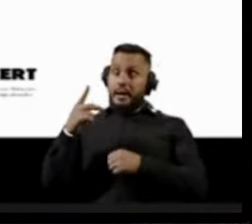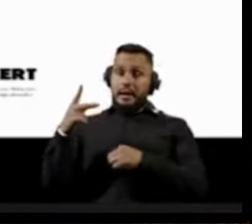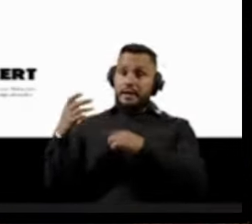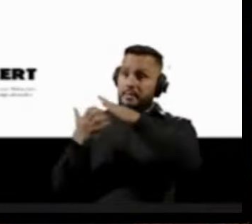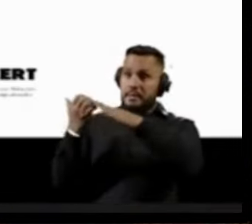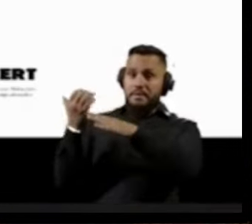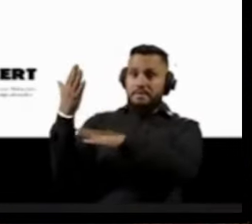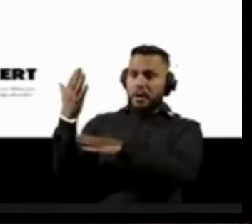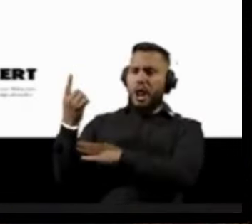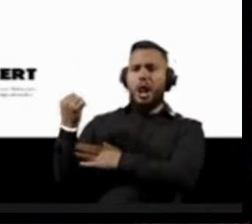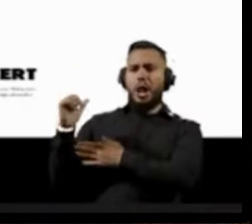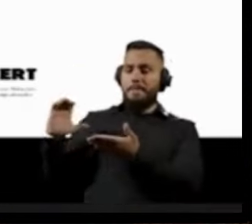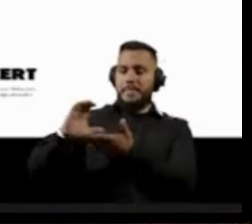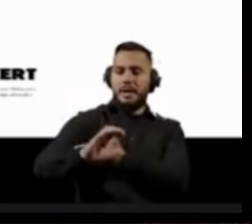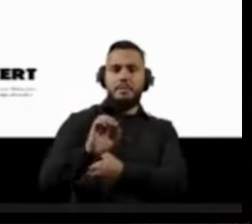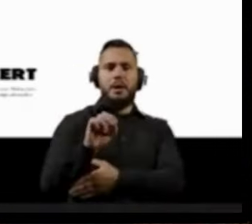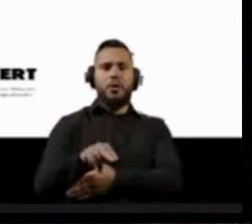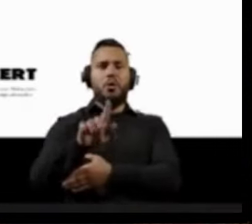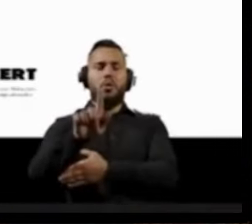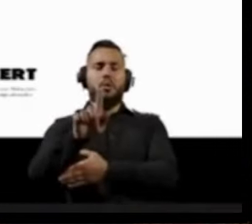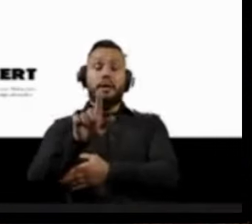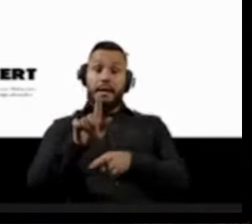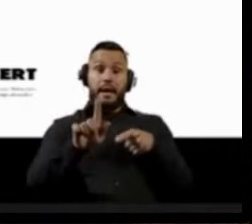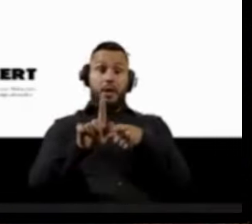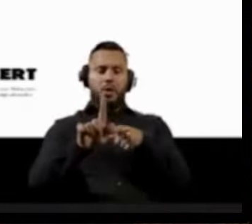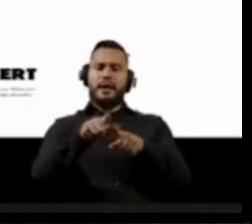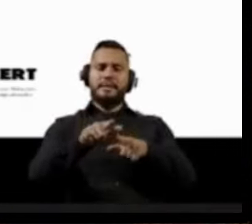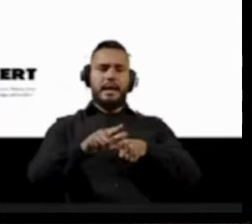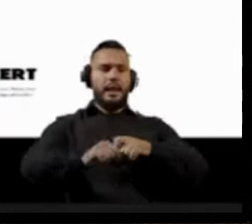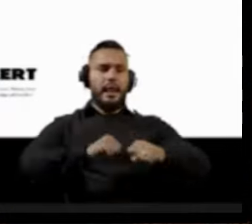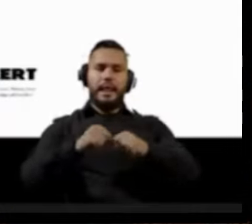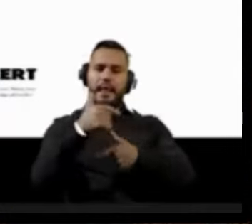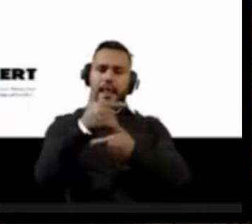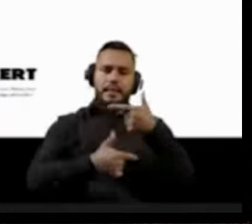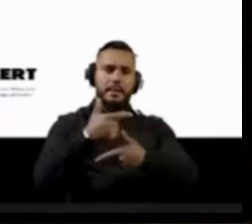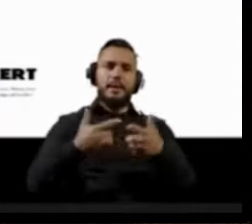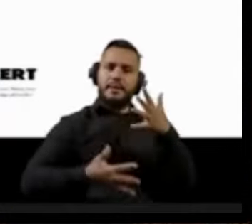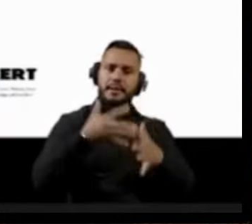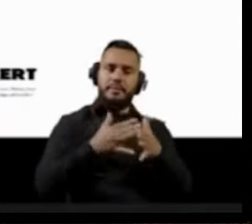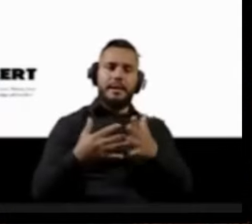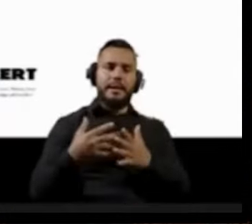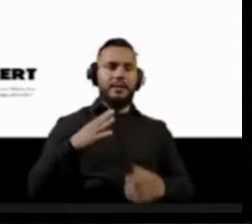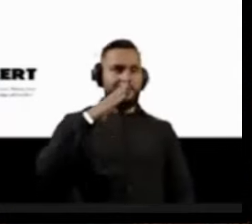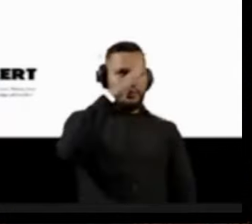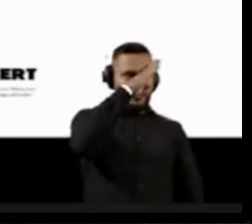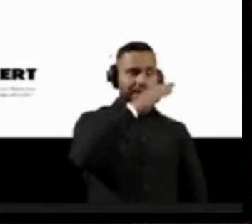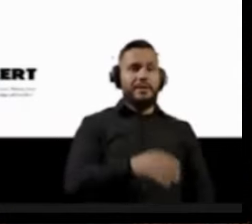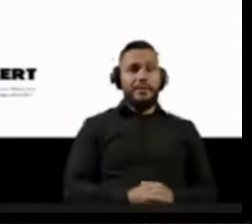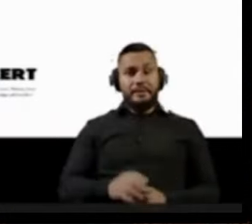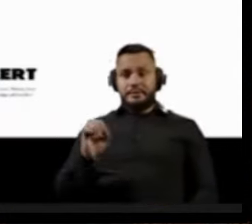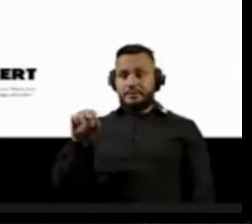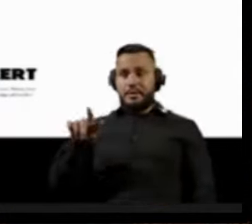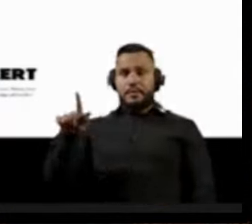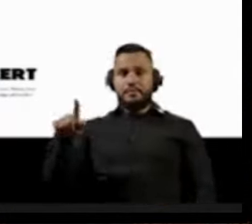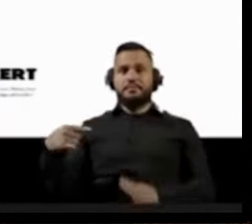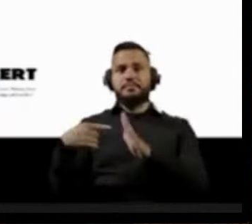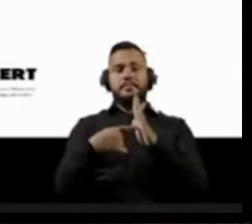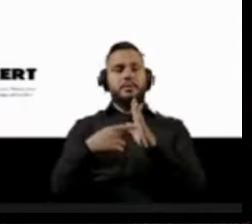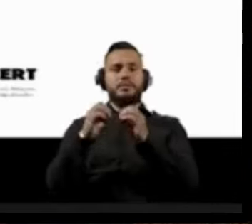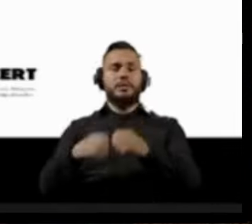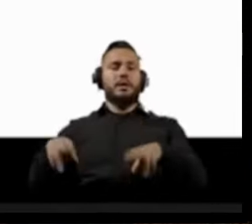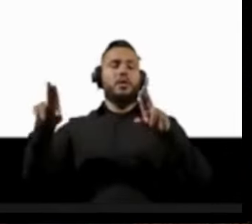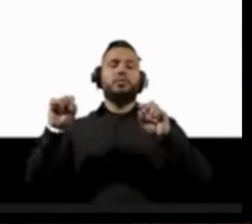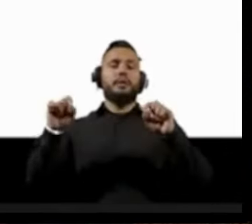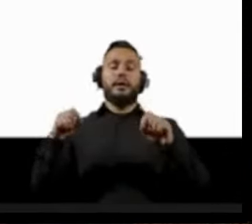repassam dinheiro para as ONGs, as ONGs agem para inviabilizar o governo Bolsonaro. ONGs denunciam o governo Bolsonaro na ONU por